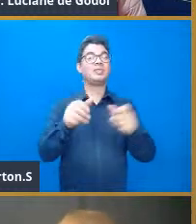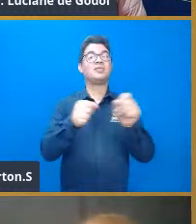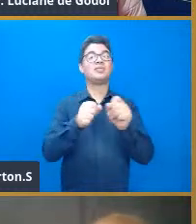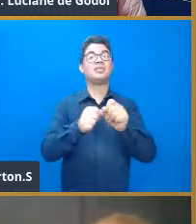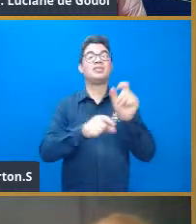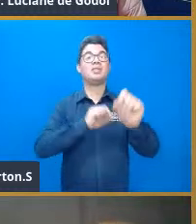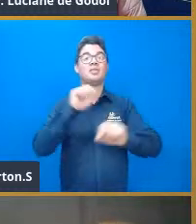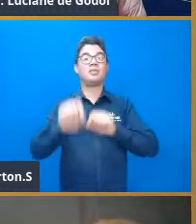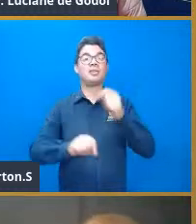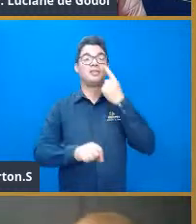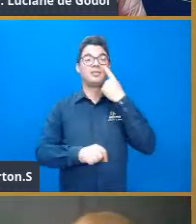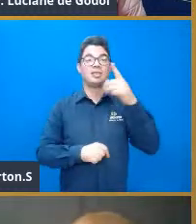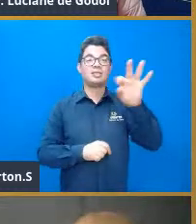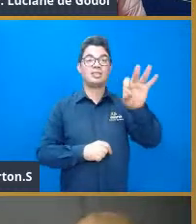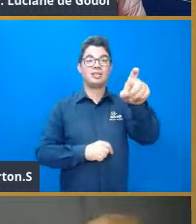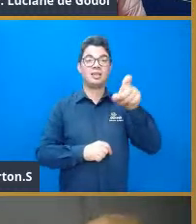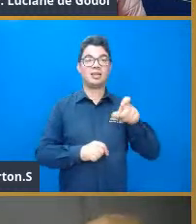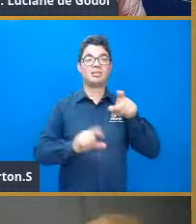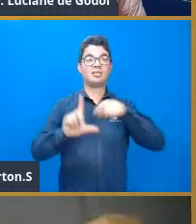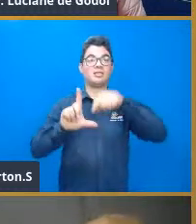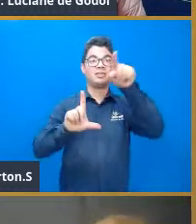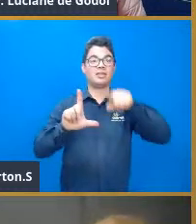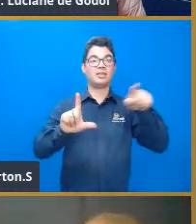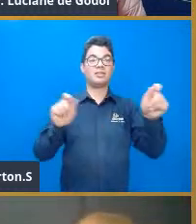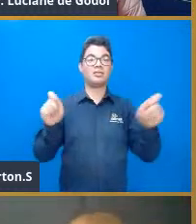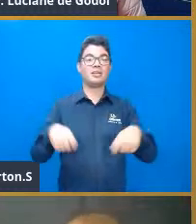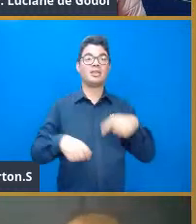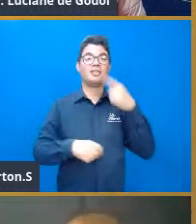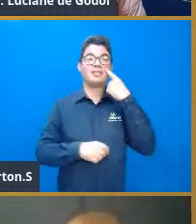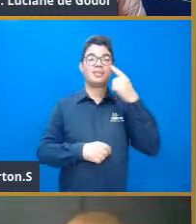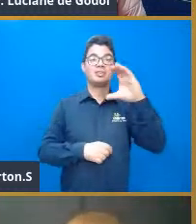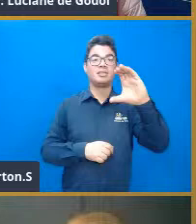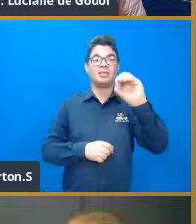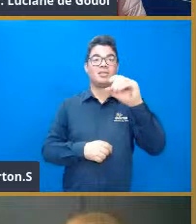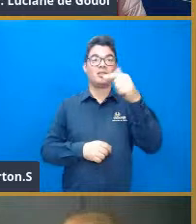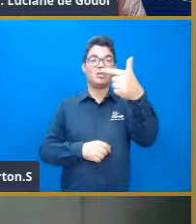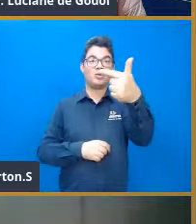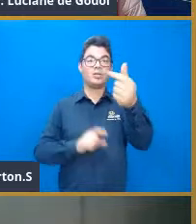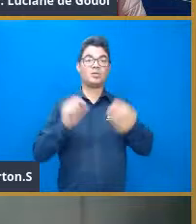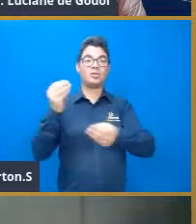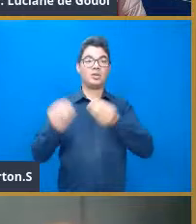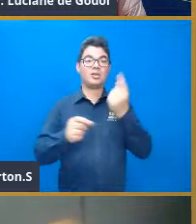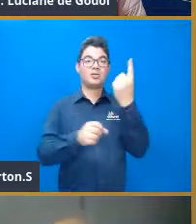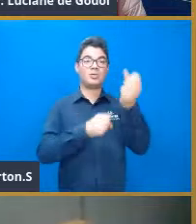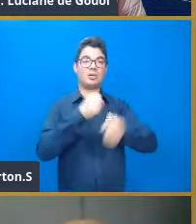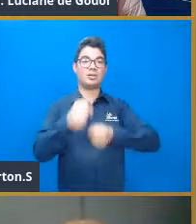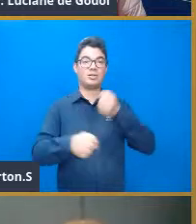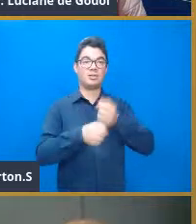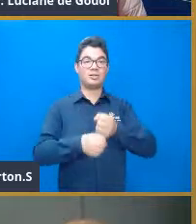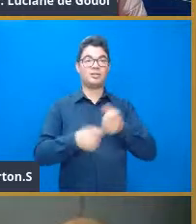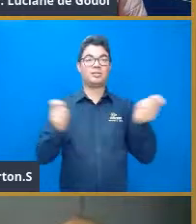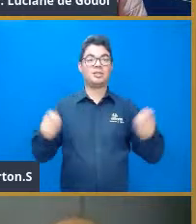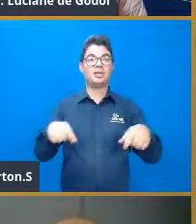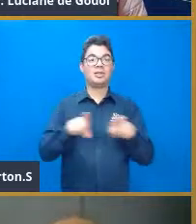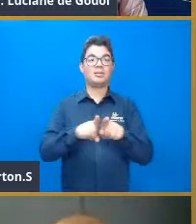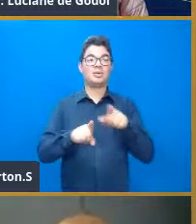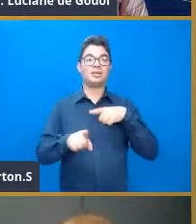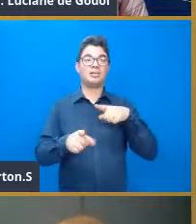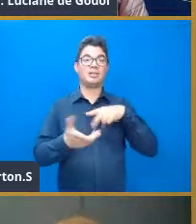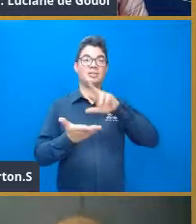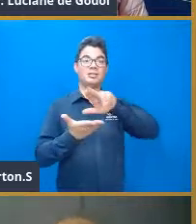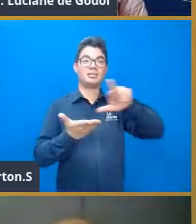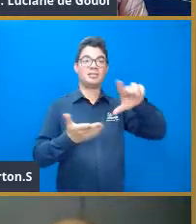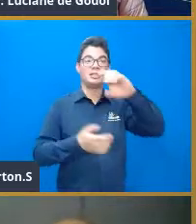Inicialmente, a taxa de variação da concentração monóxica de carbono com o tempo daqui a um ano. Falou em taxa de variação, derivadas, então, aqui,